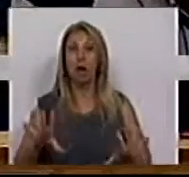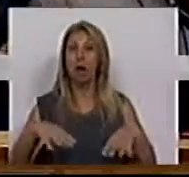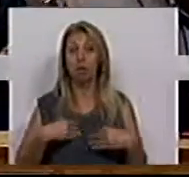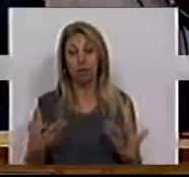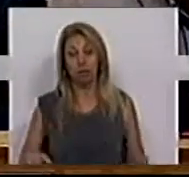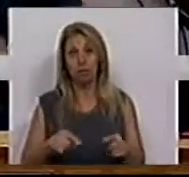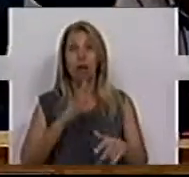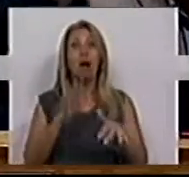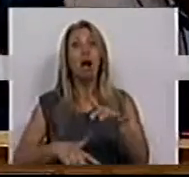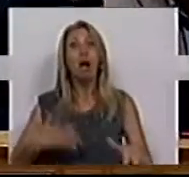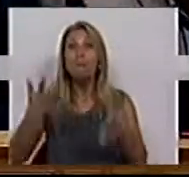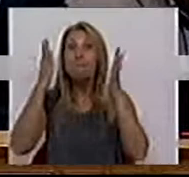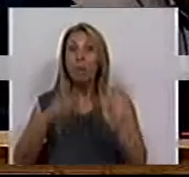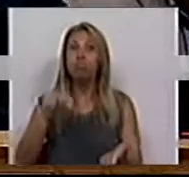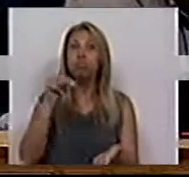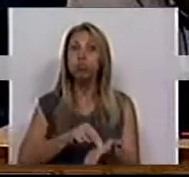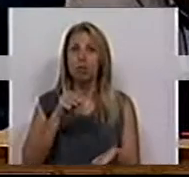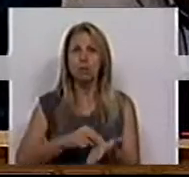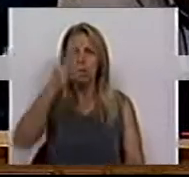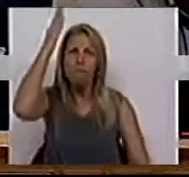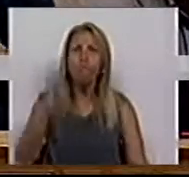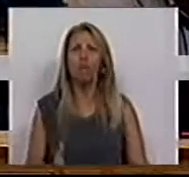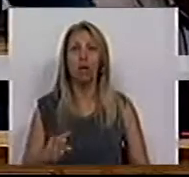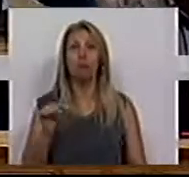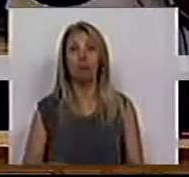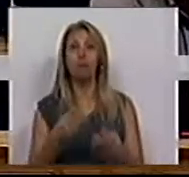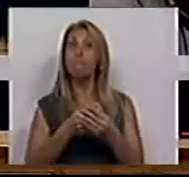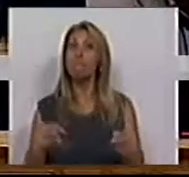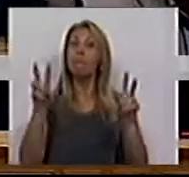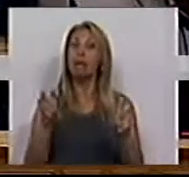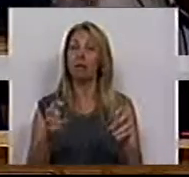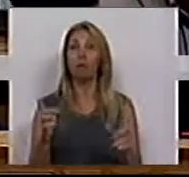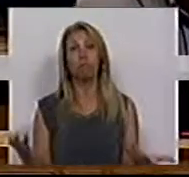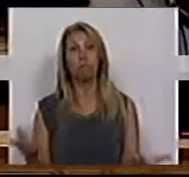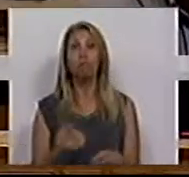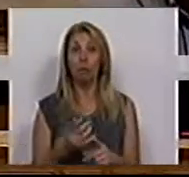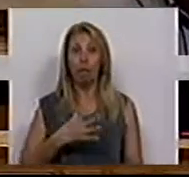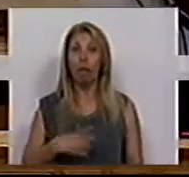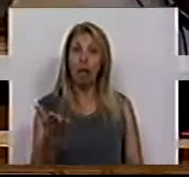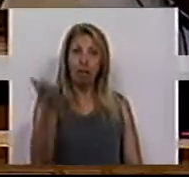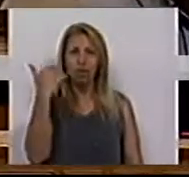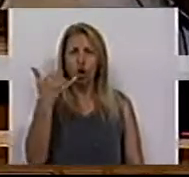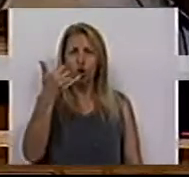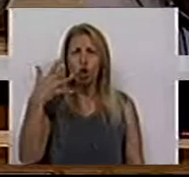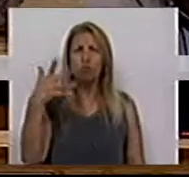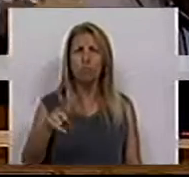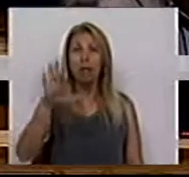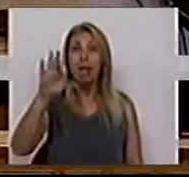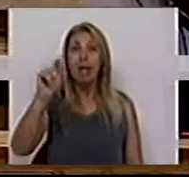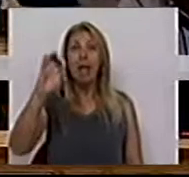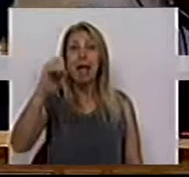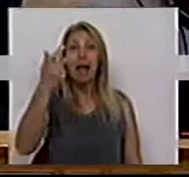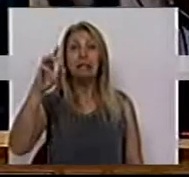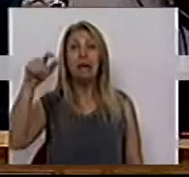tomar uma posição muito firme sobre esta matéria. Porque querem retirar 2 mil hectares, como disse.